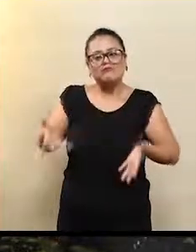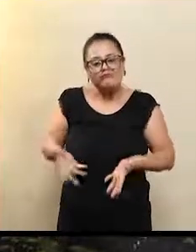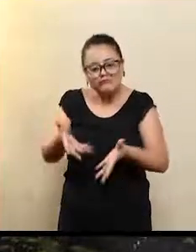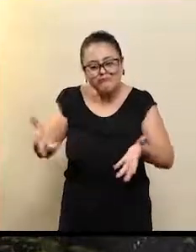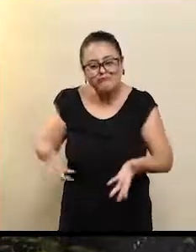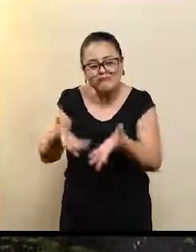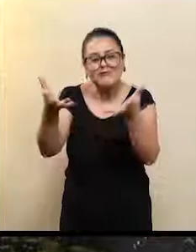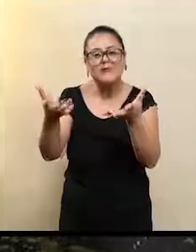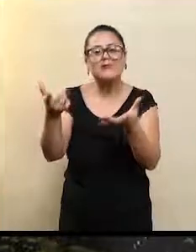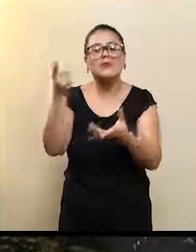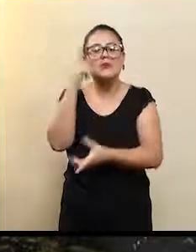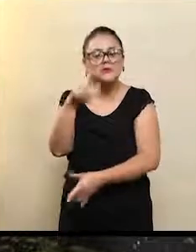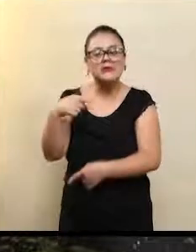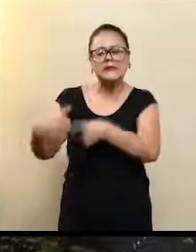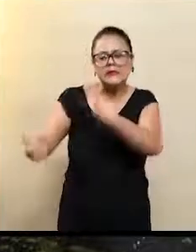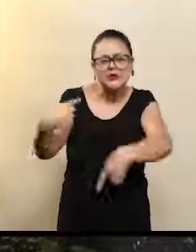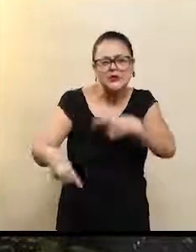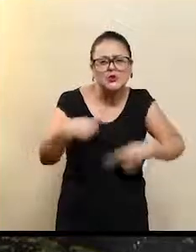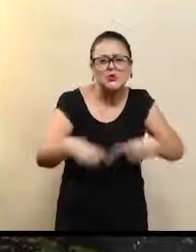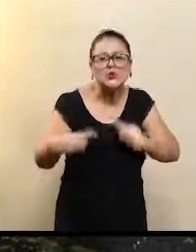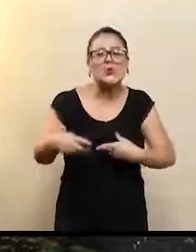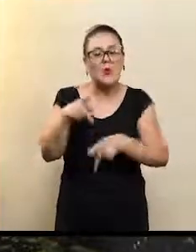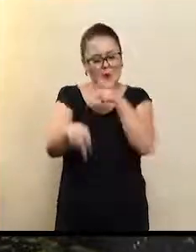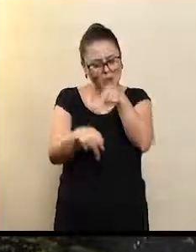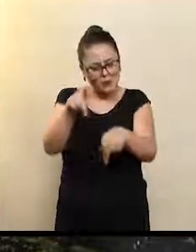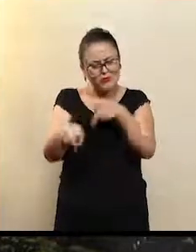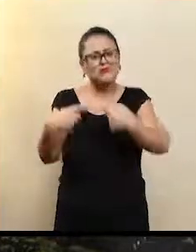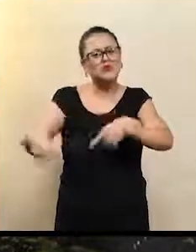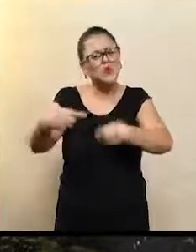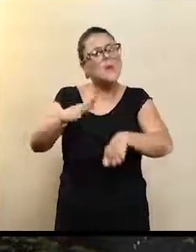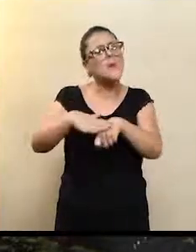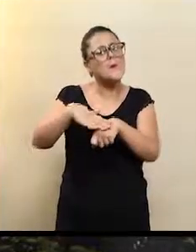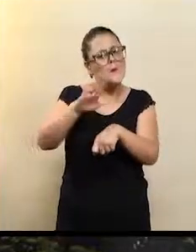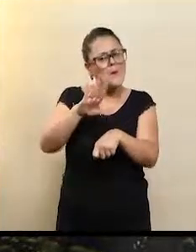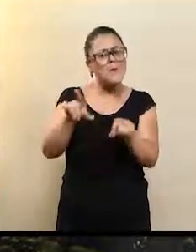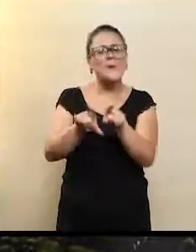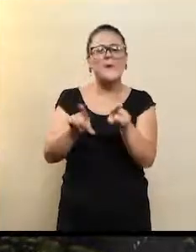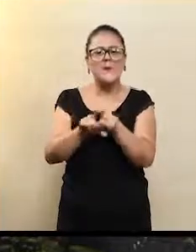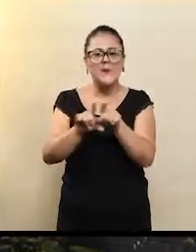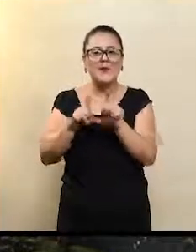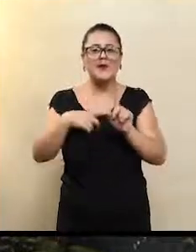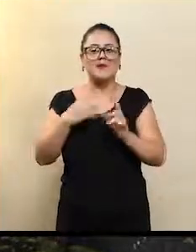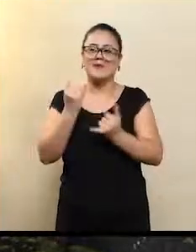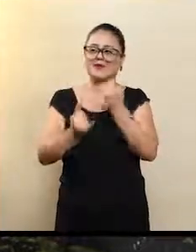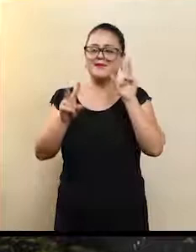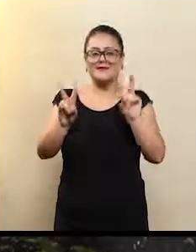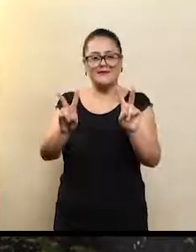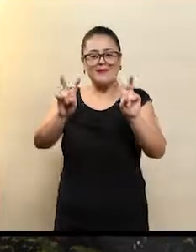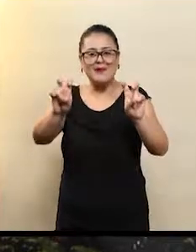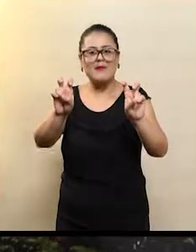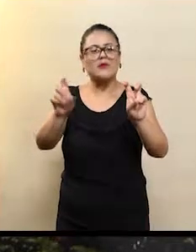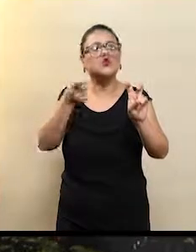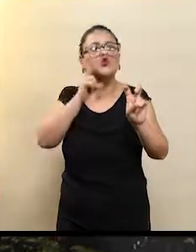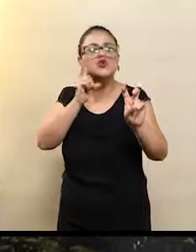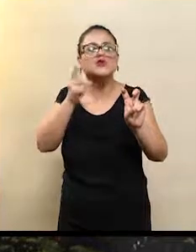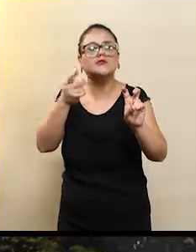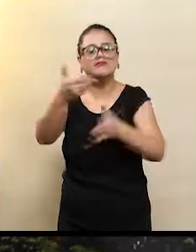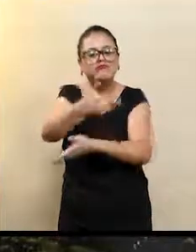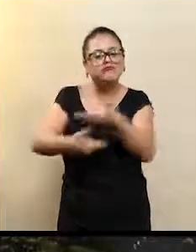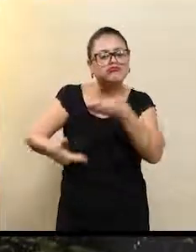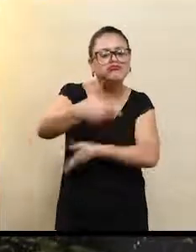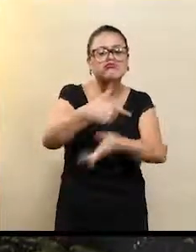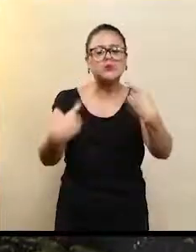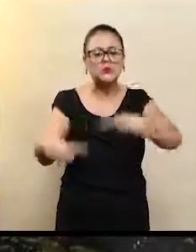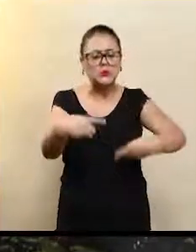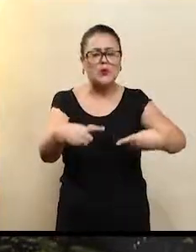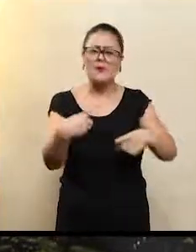assunto mais evidente para a população discutir mais, né? Para as pessoas terem esse assunto mais no dia a dia. Porque é